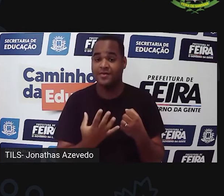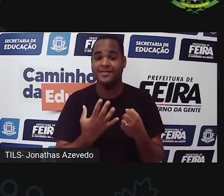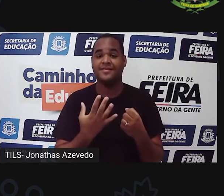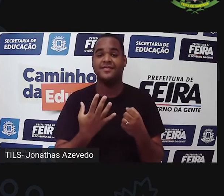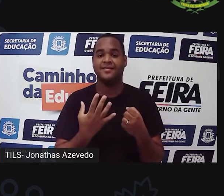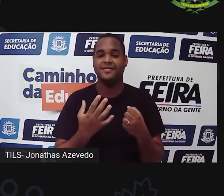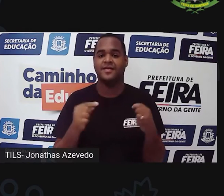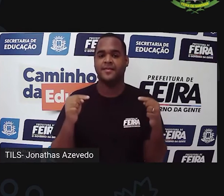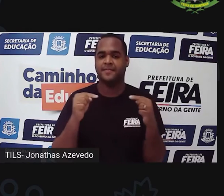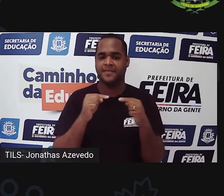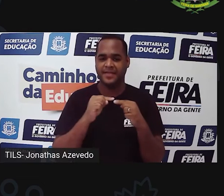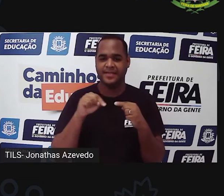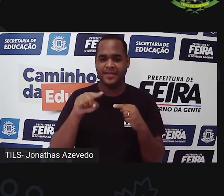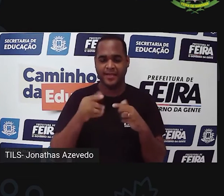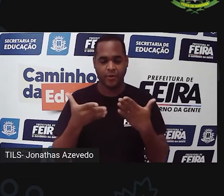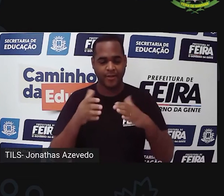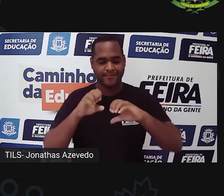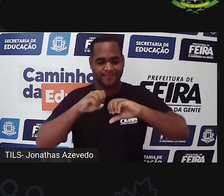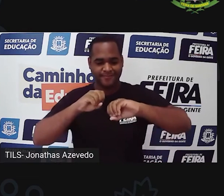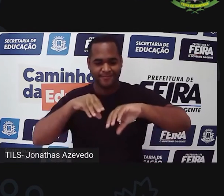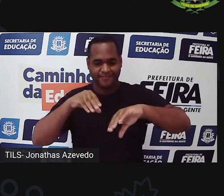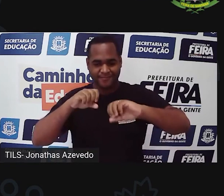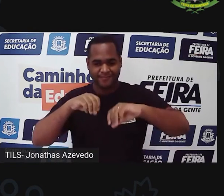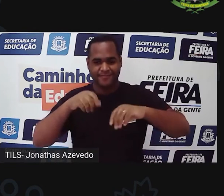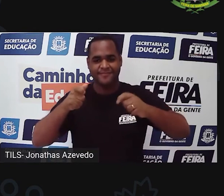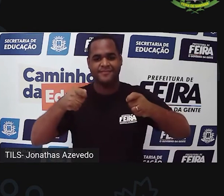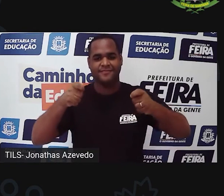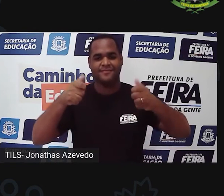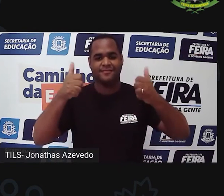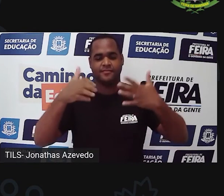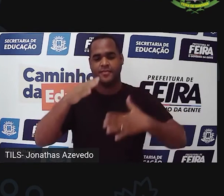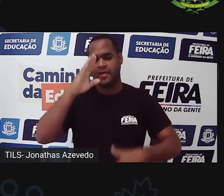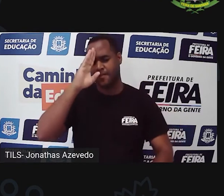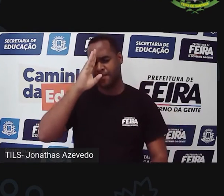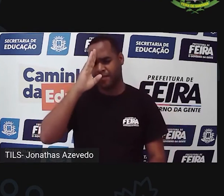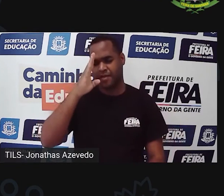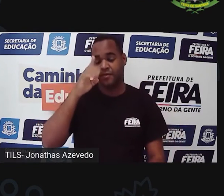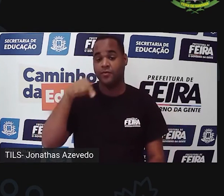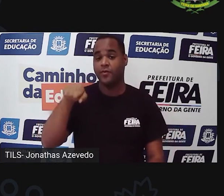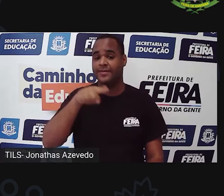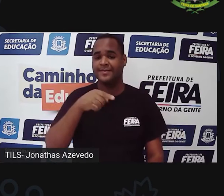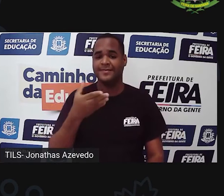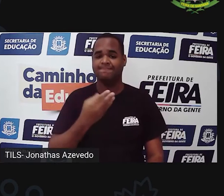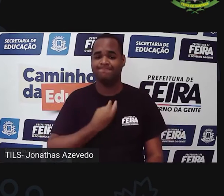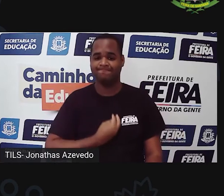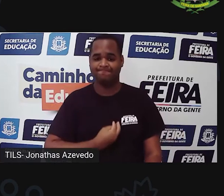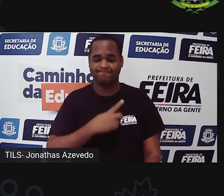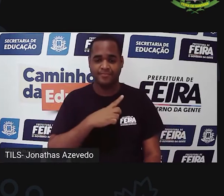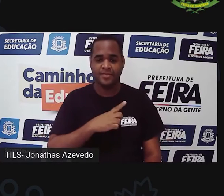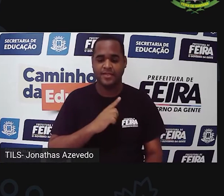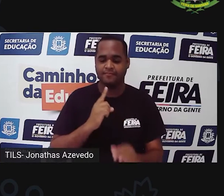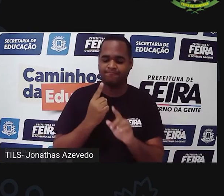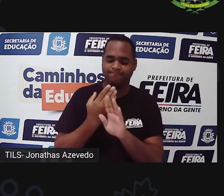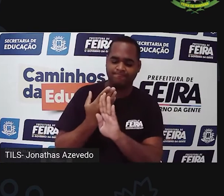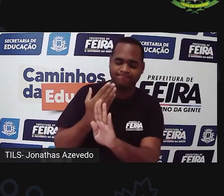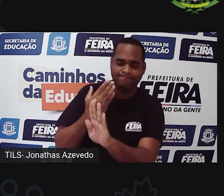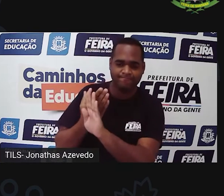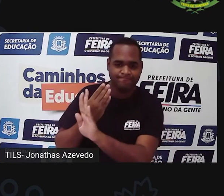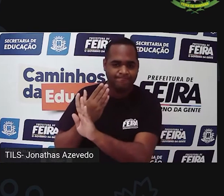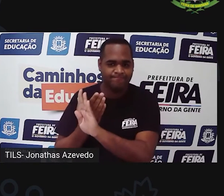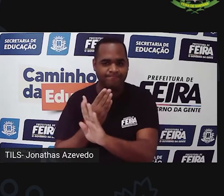a aula, e principalmente que estamos passando por uma situação de afastamento social.